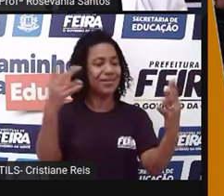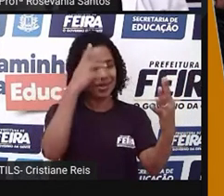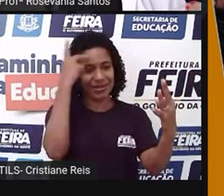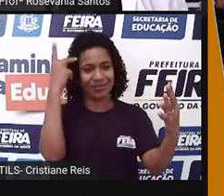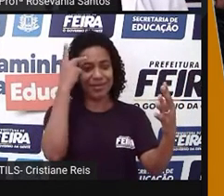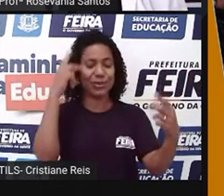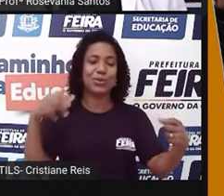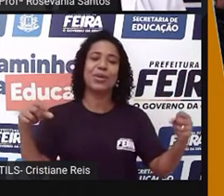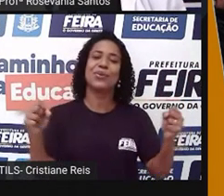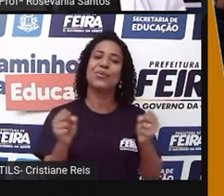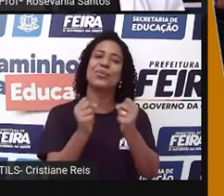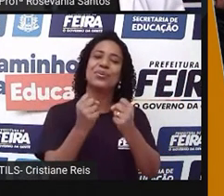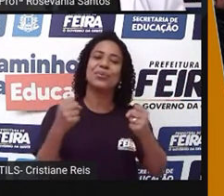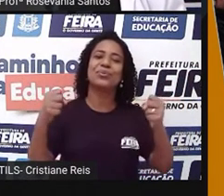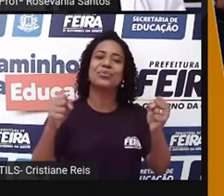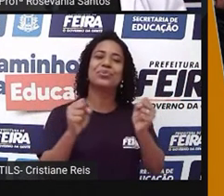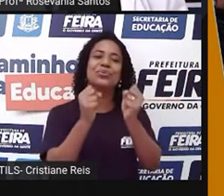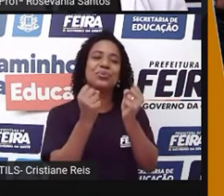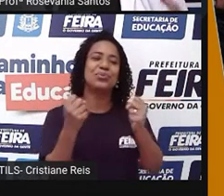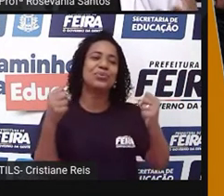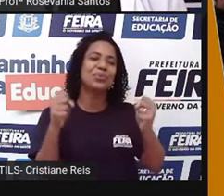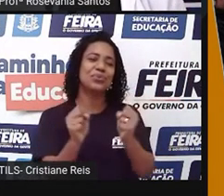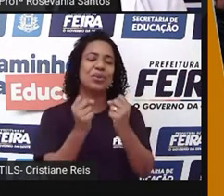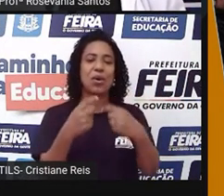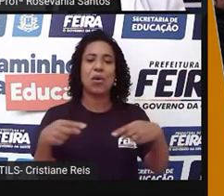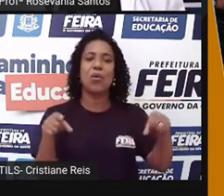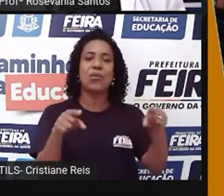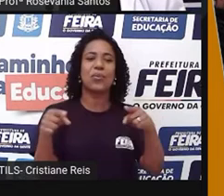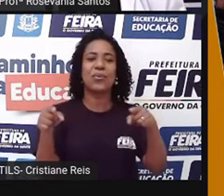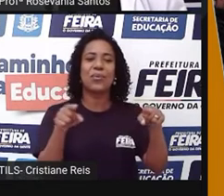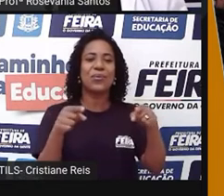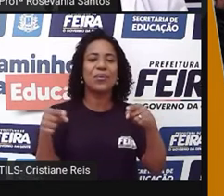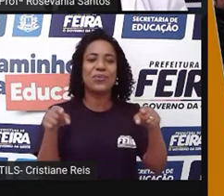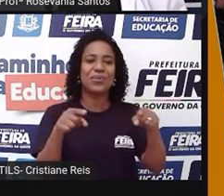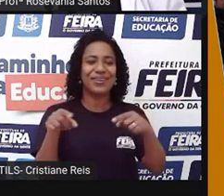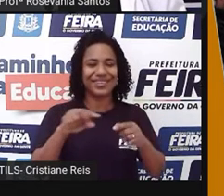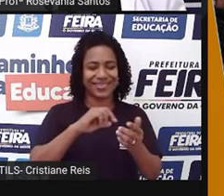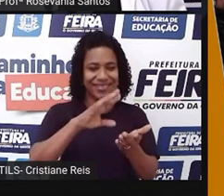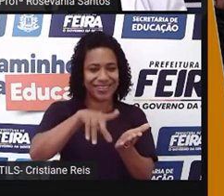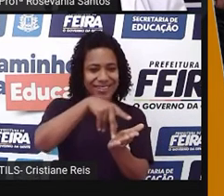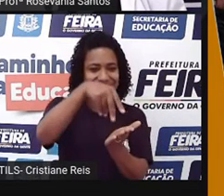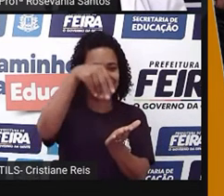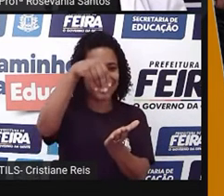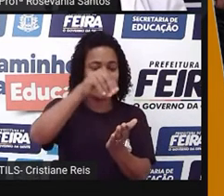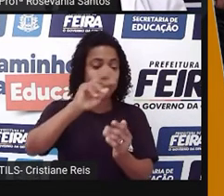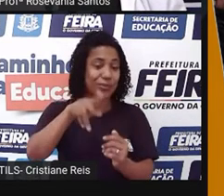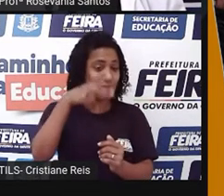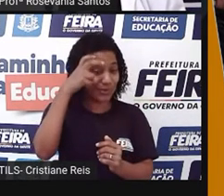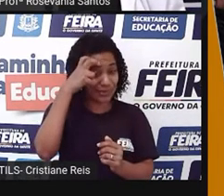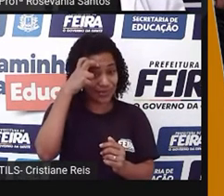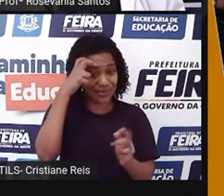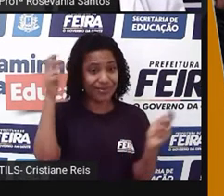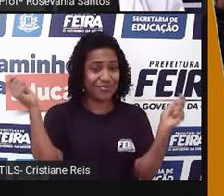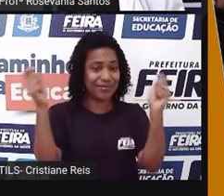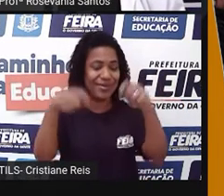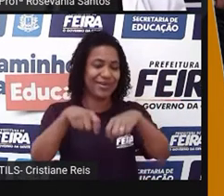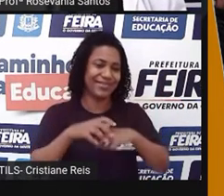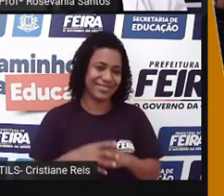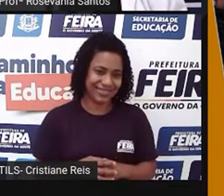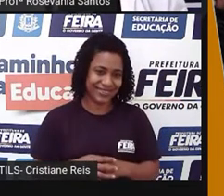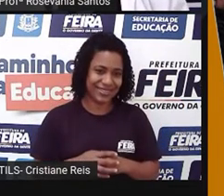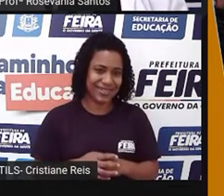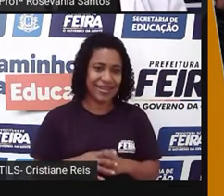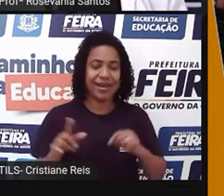para esse momento, né? Cultural, esse momento de, digamos assim, da gente ouvir também a nossa música